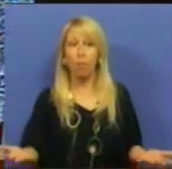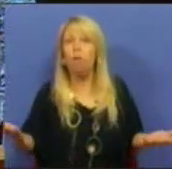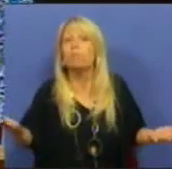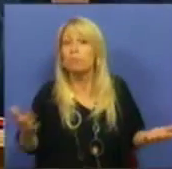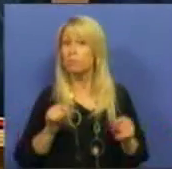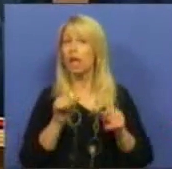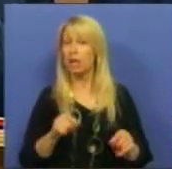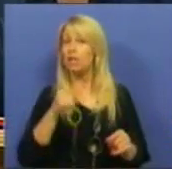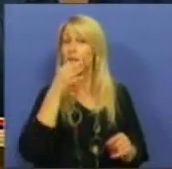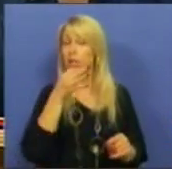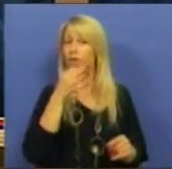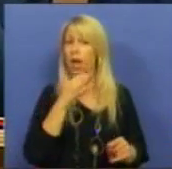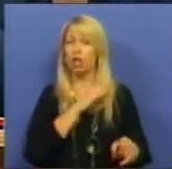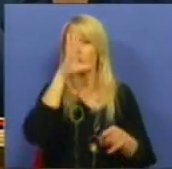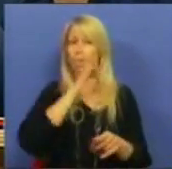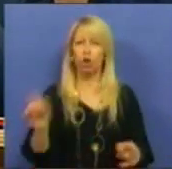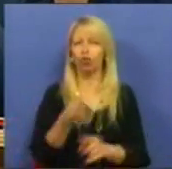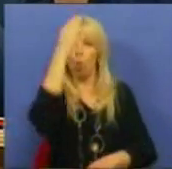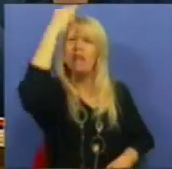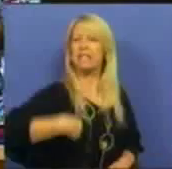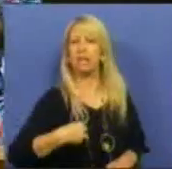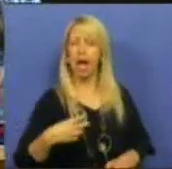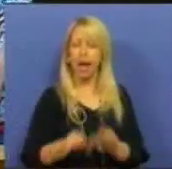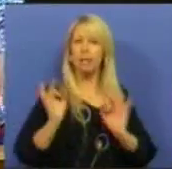Ministro. E não é da cegueira injustificada que o Governo aqui traz.